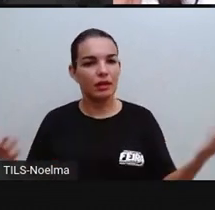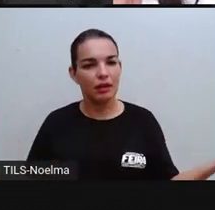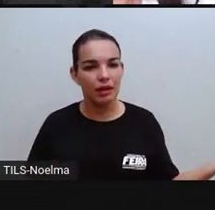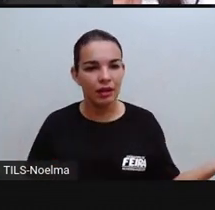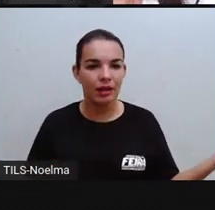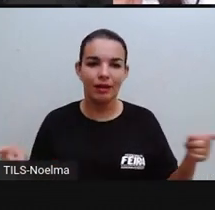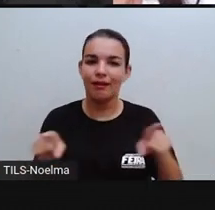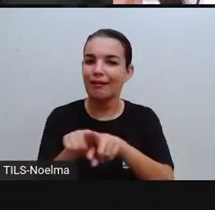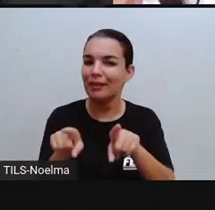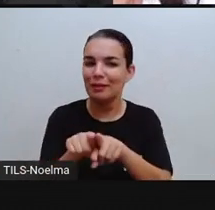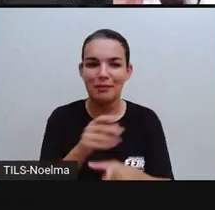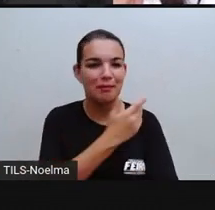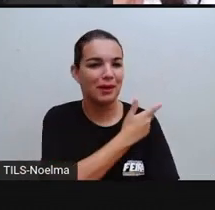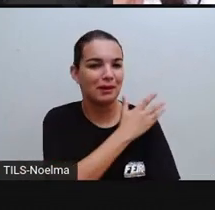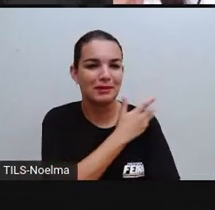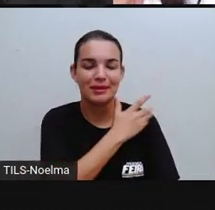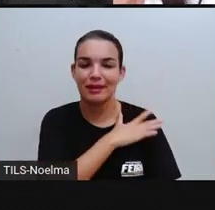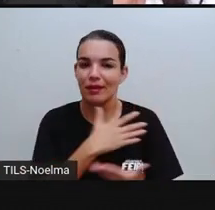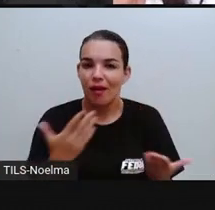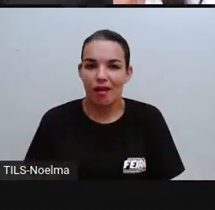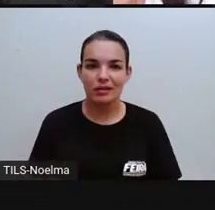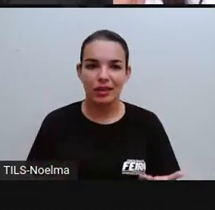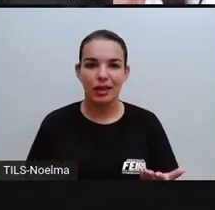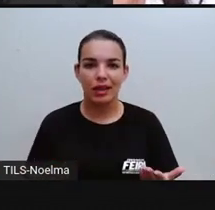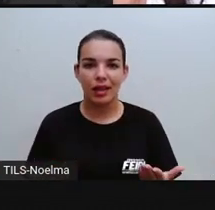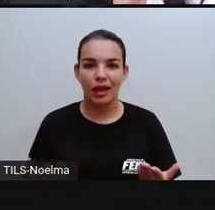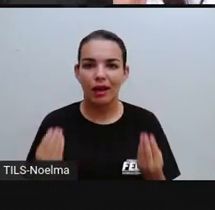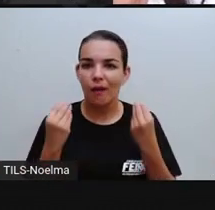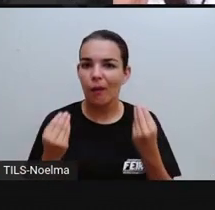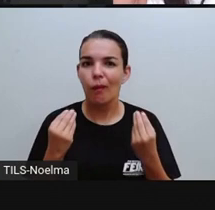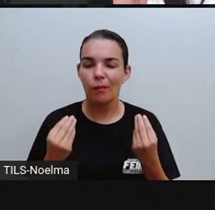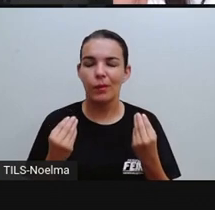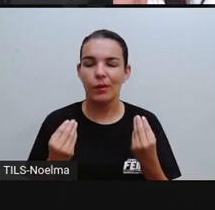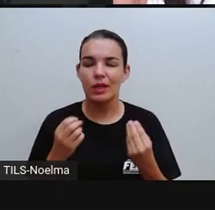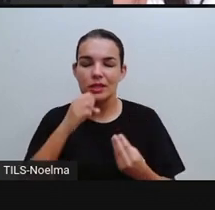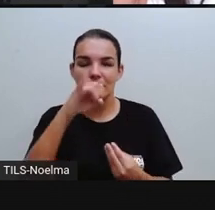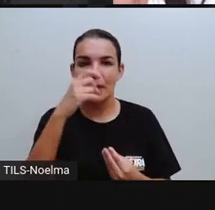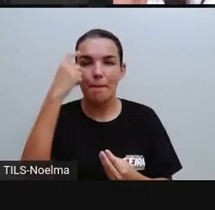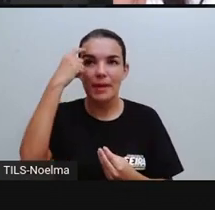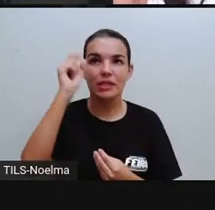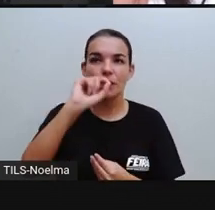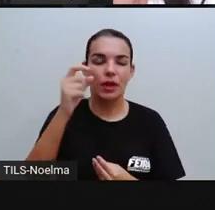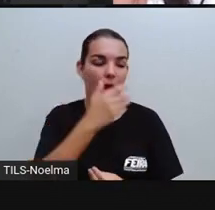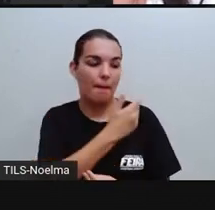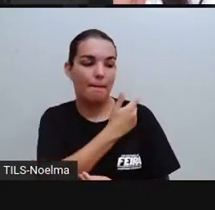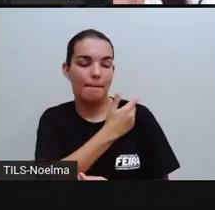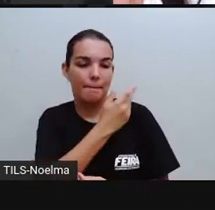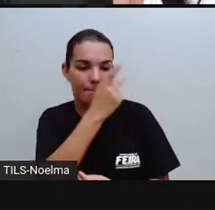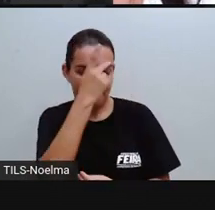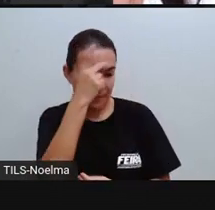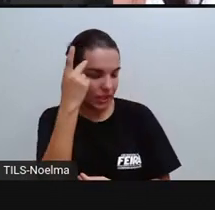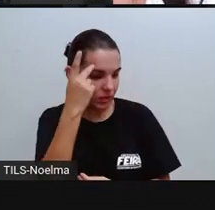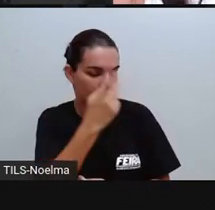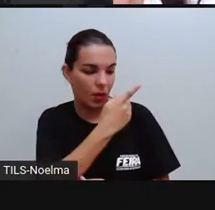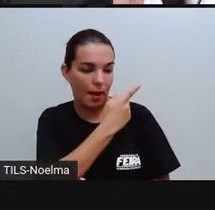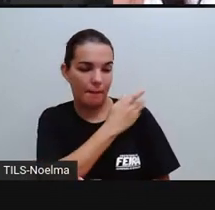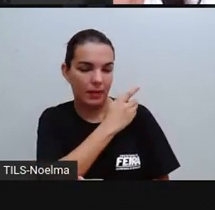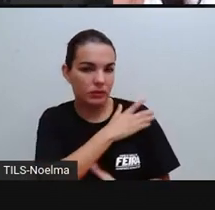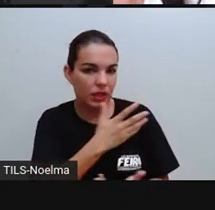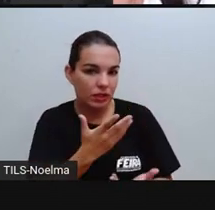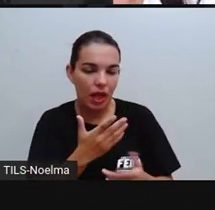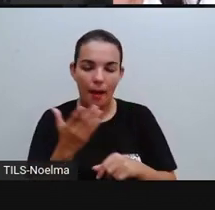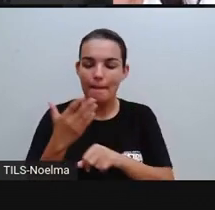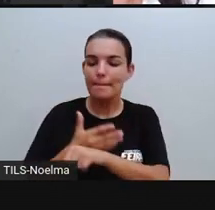racista. Neste uso da palavra branco, né? Utiliza aí como algo bom. Essa expressão é